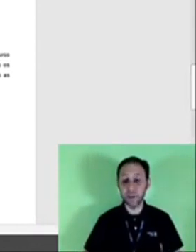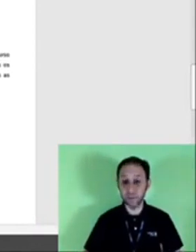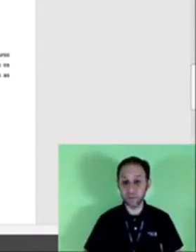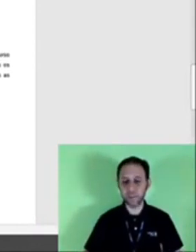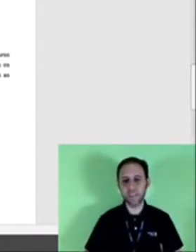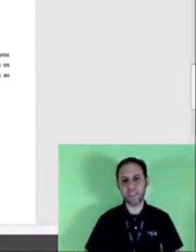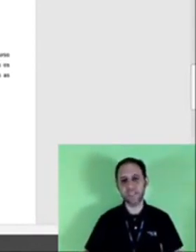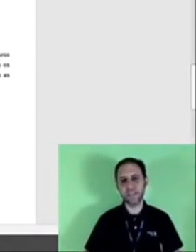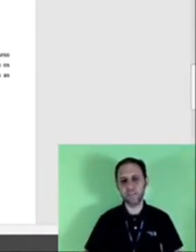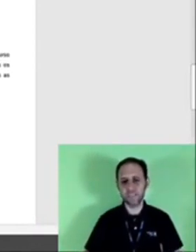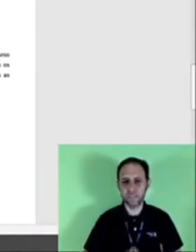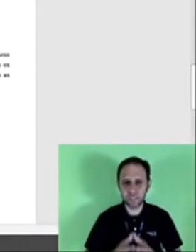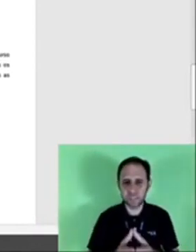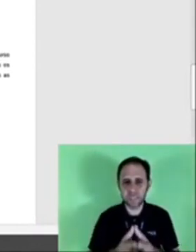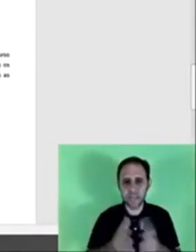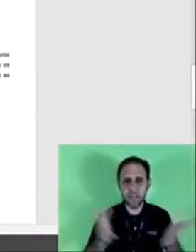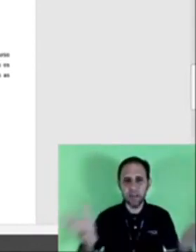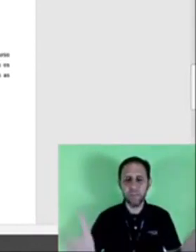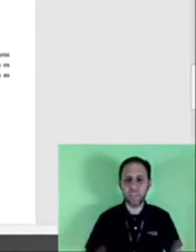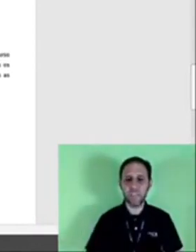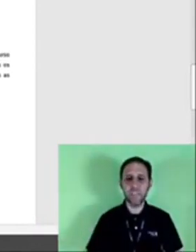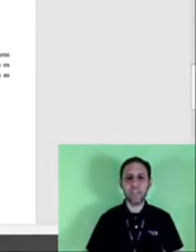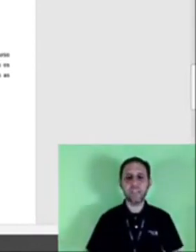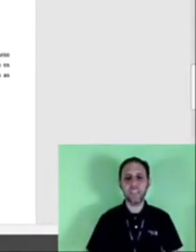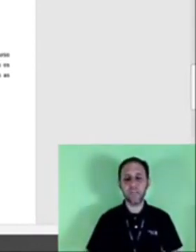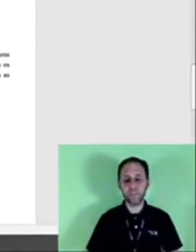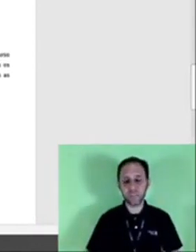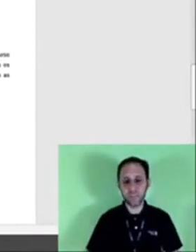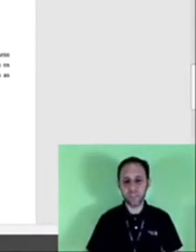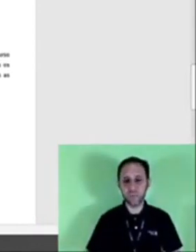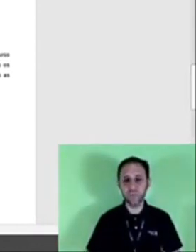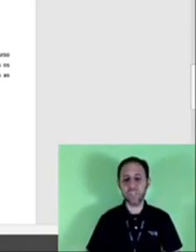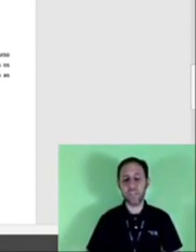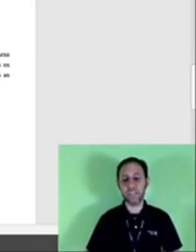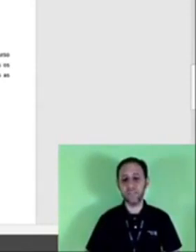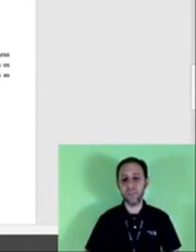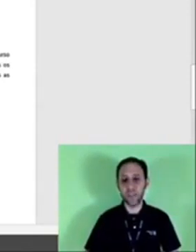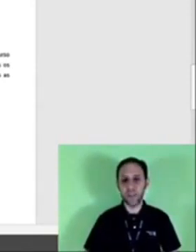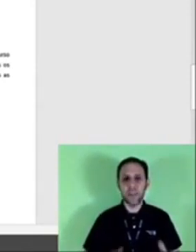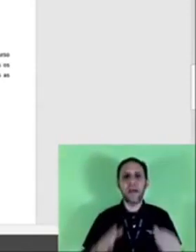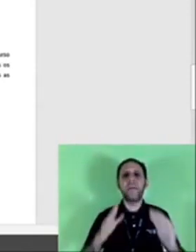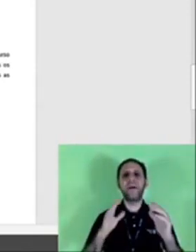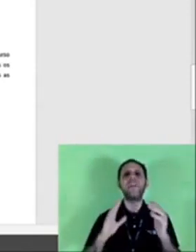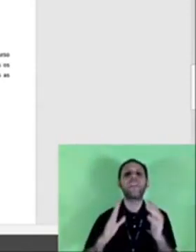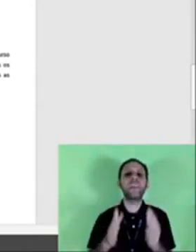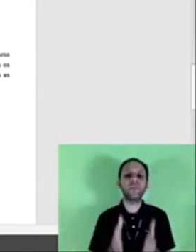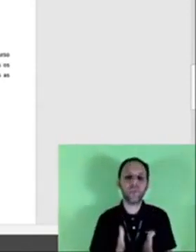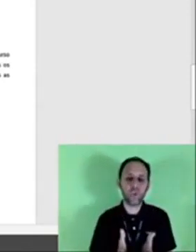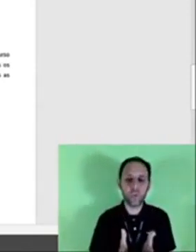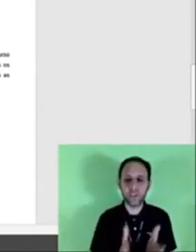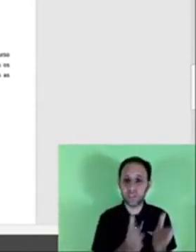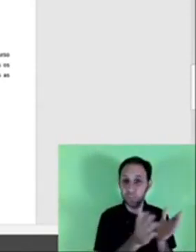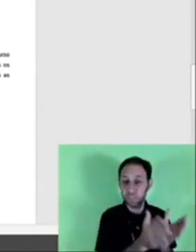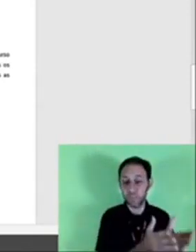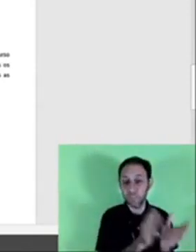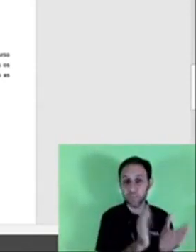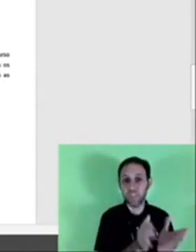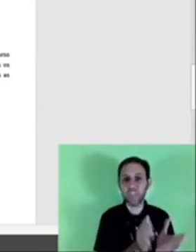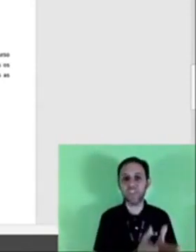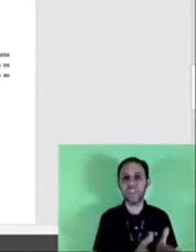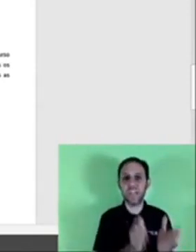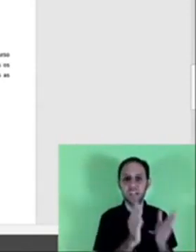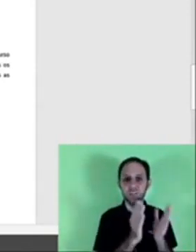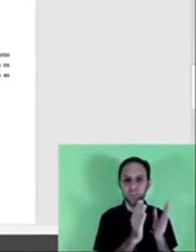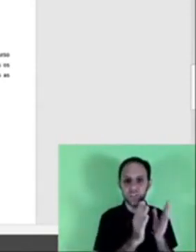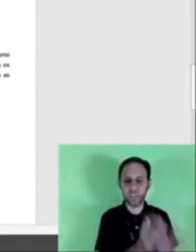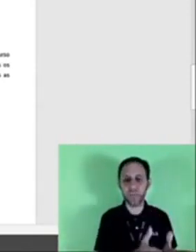em mãos e assim que você precisar você simplesmente use esse modelo maioria dos documentos que você usa